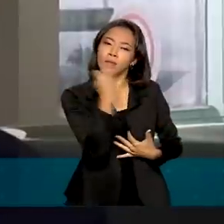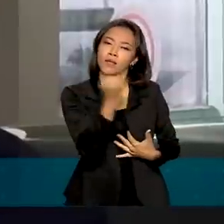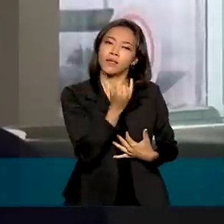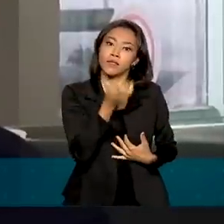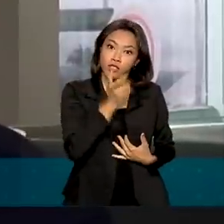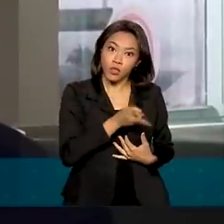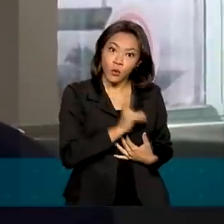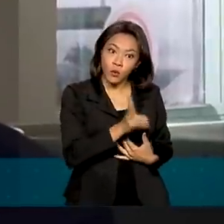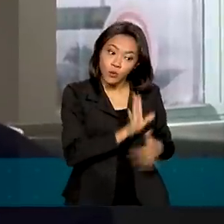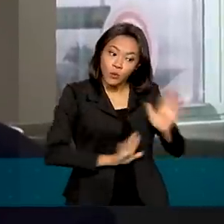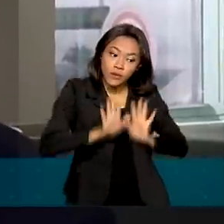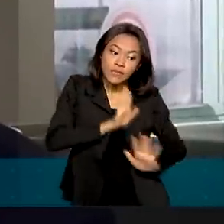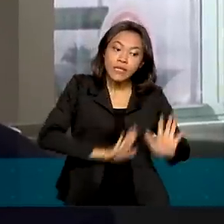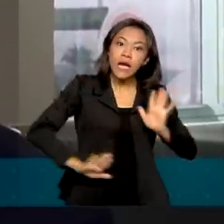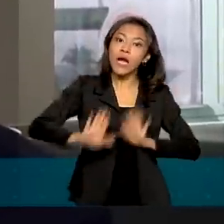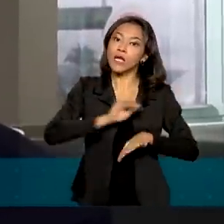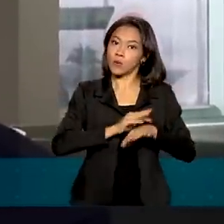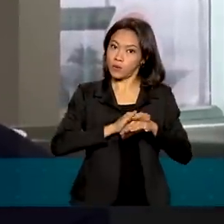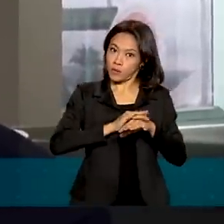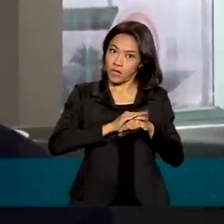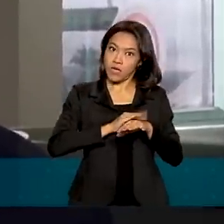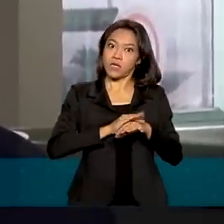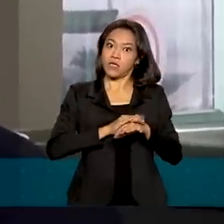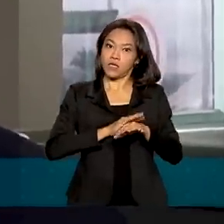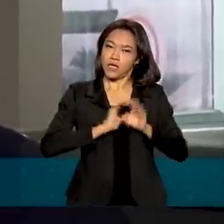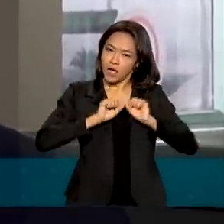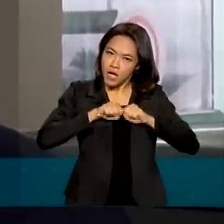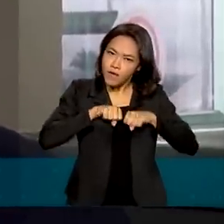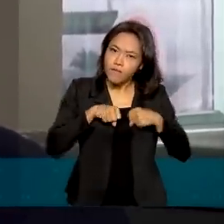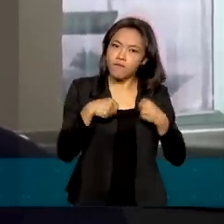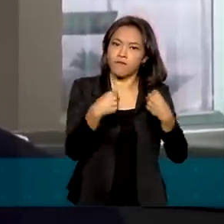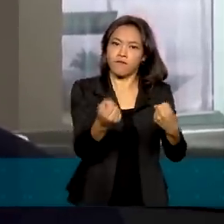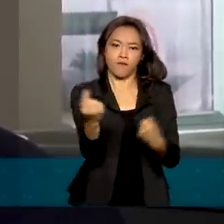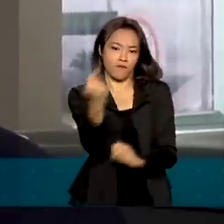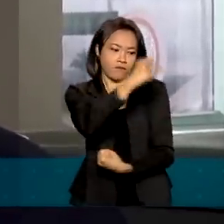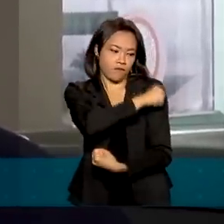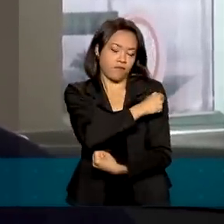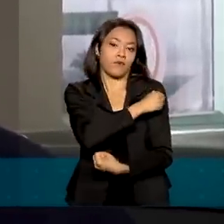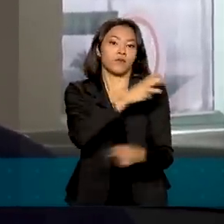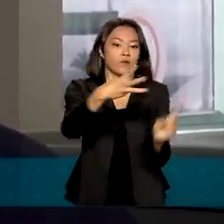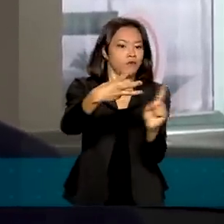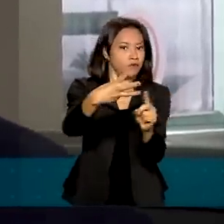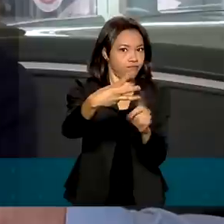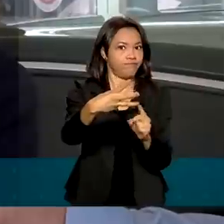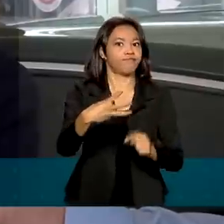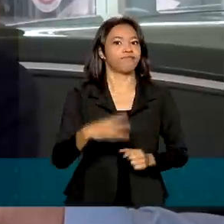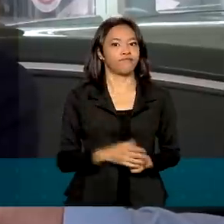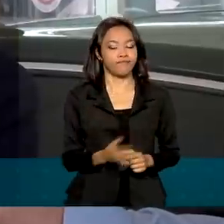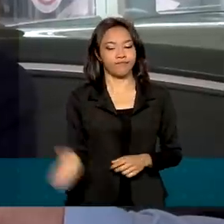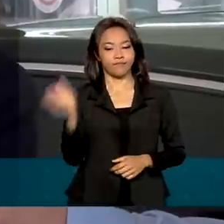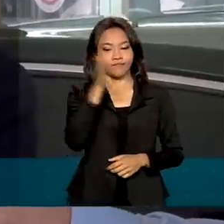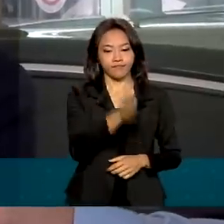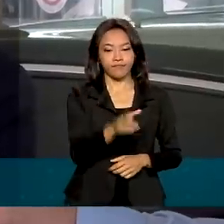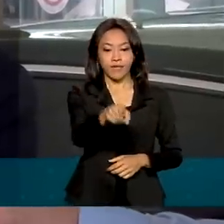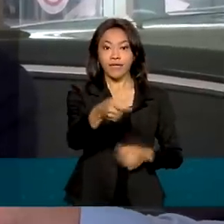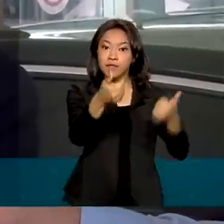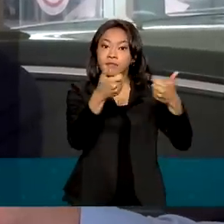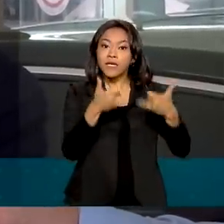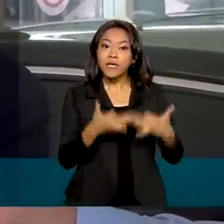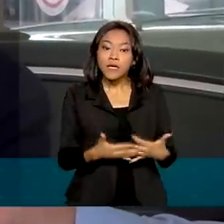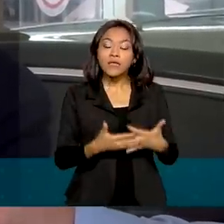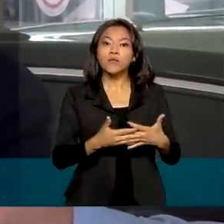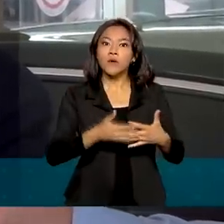contra a doença, reforçando o esquema vacinal, inclusive com as doses de reforço. Ampliar a nossa